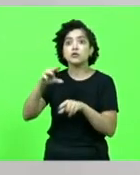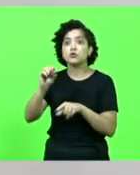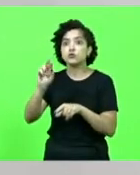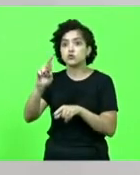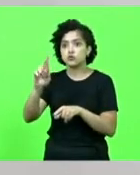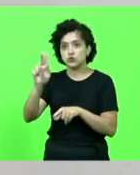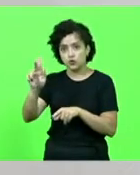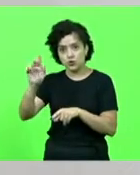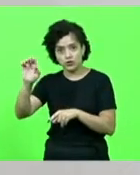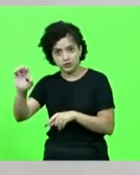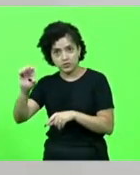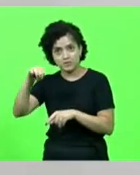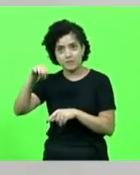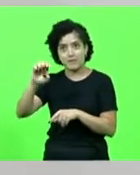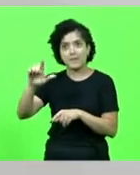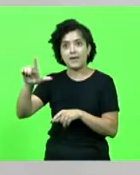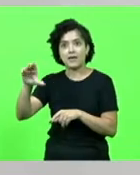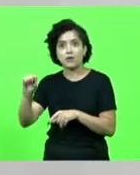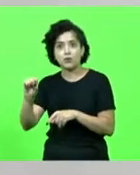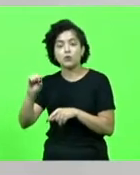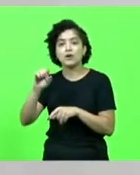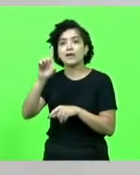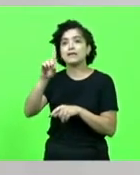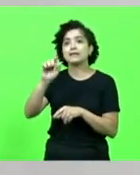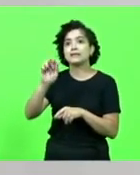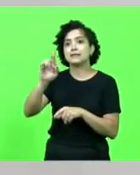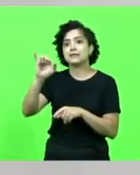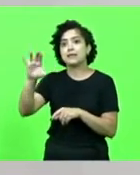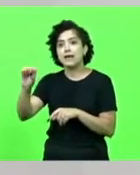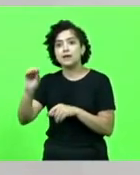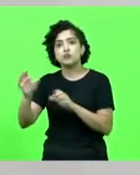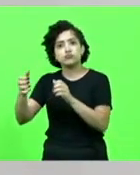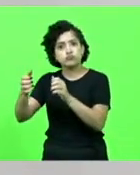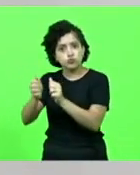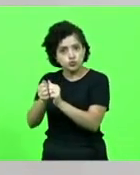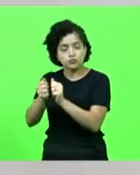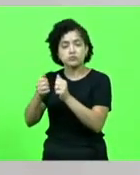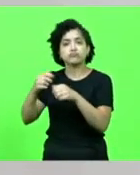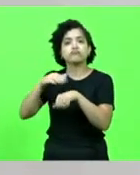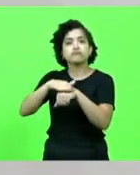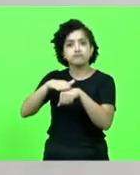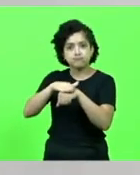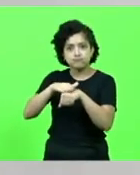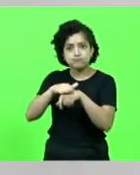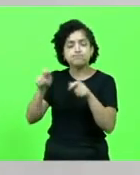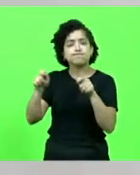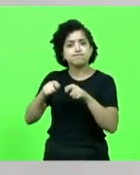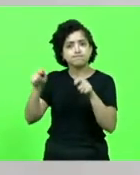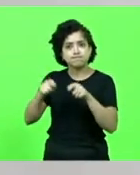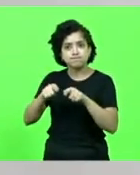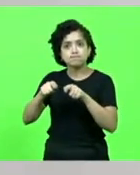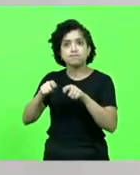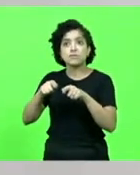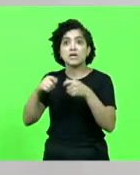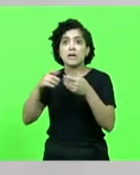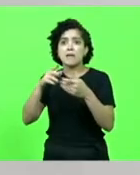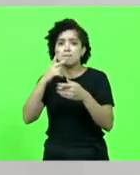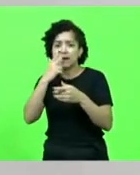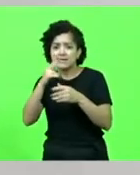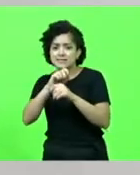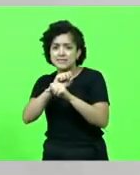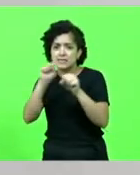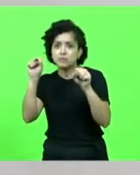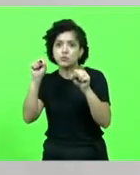uniram esforços com essa comissão mista e, por fim, algo que parecia impossível, durando